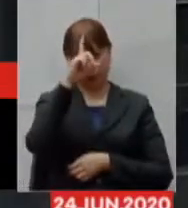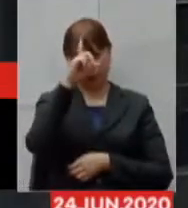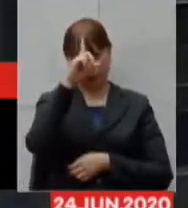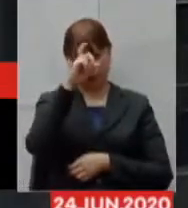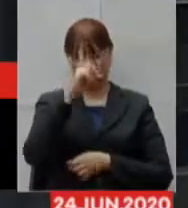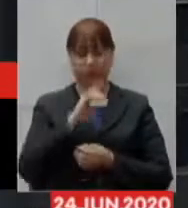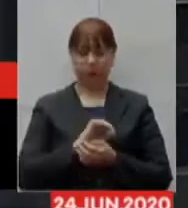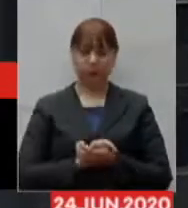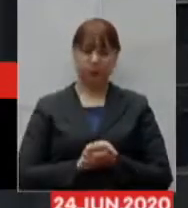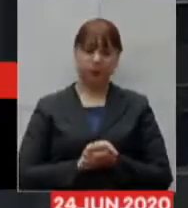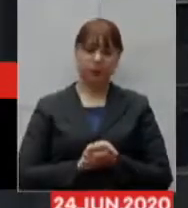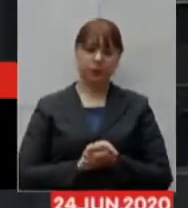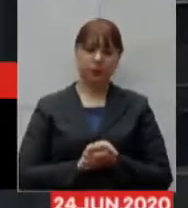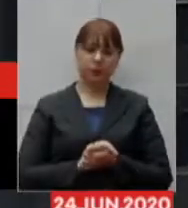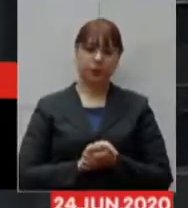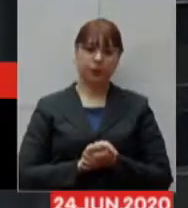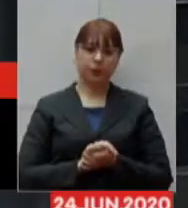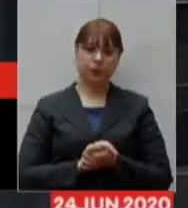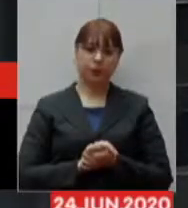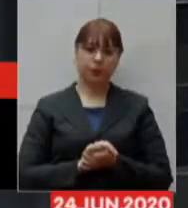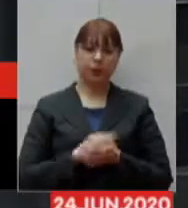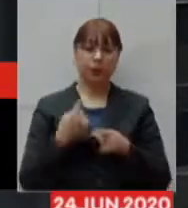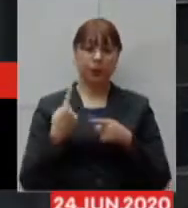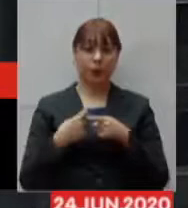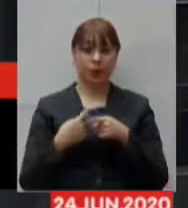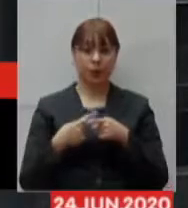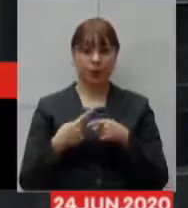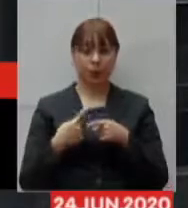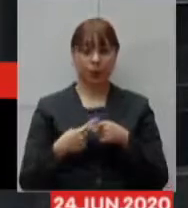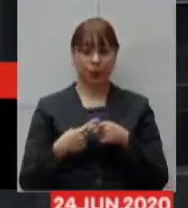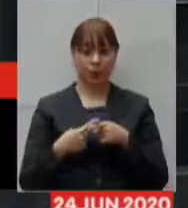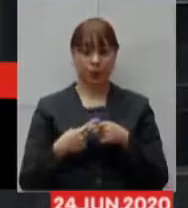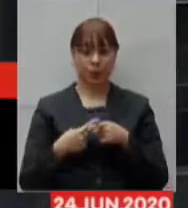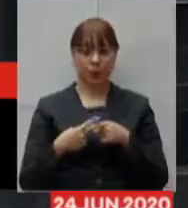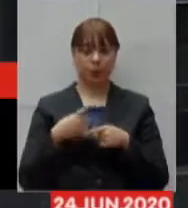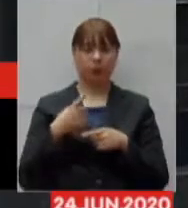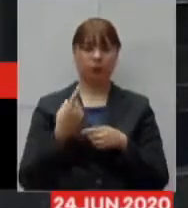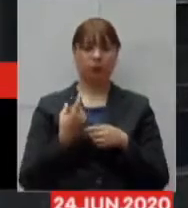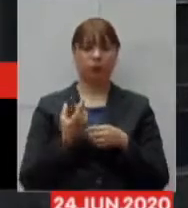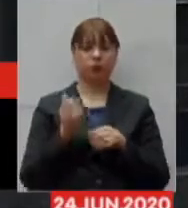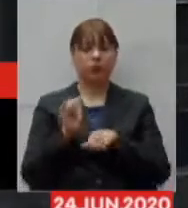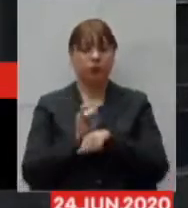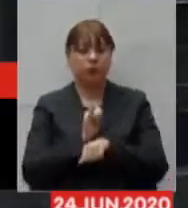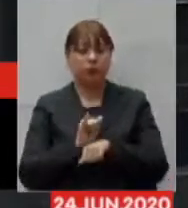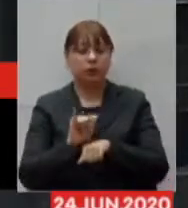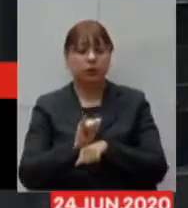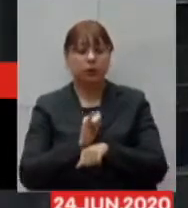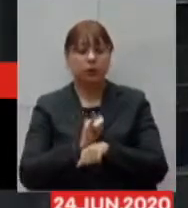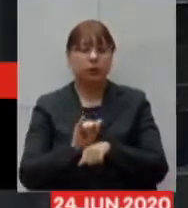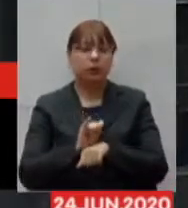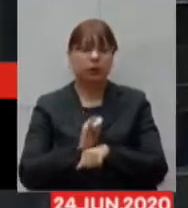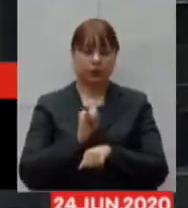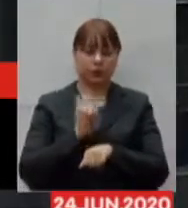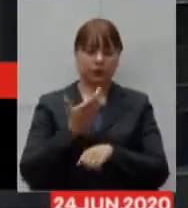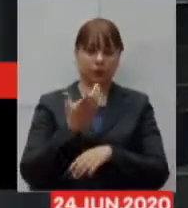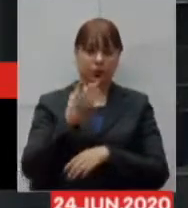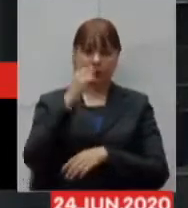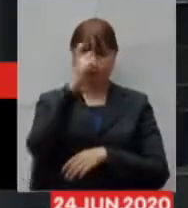Por que a estratégia de implantação do hospital de campanha foi se modificando